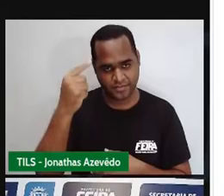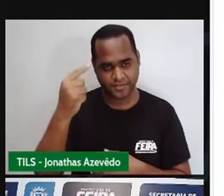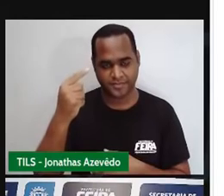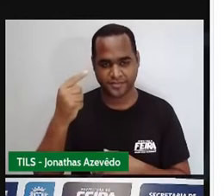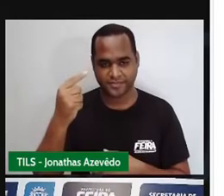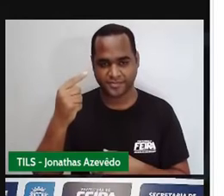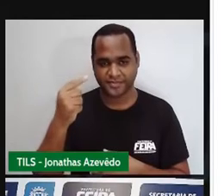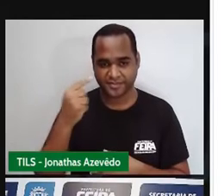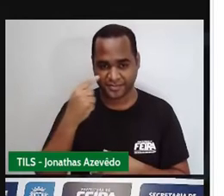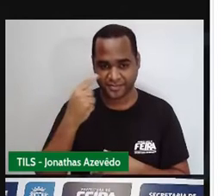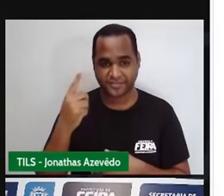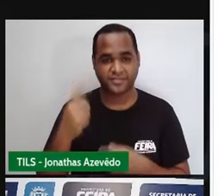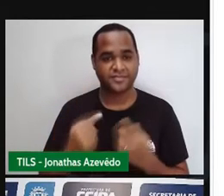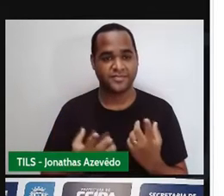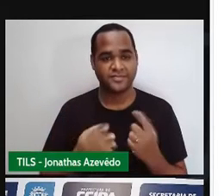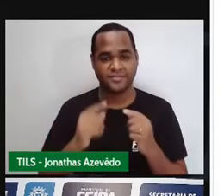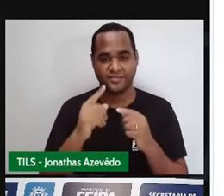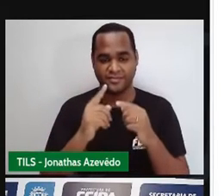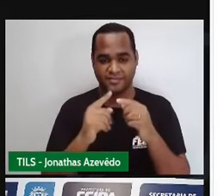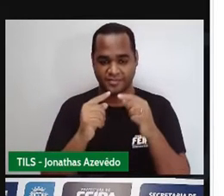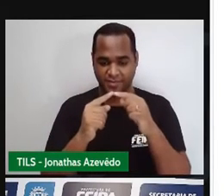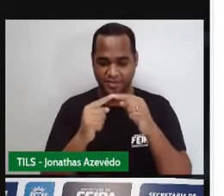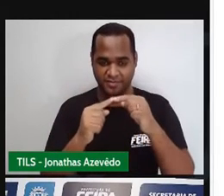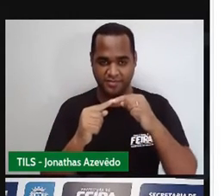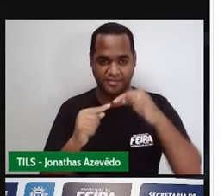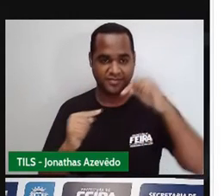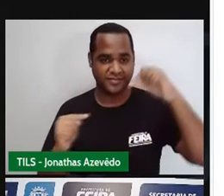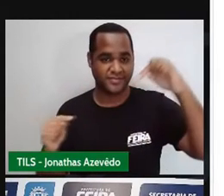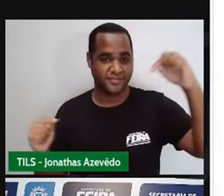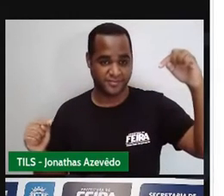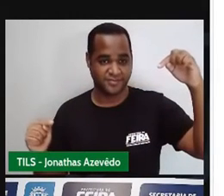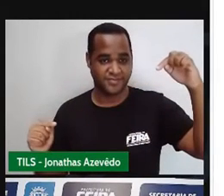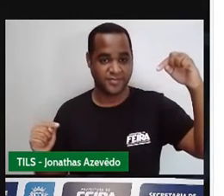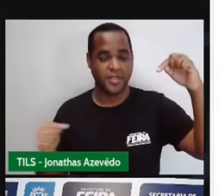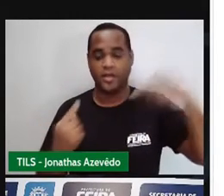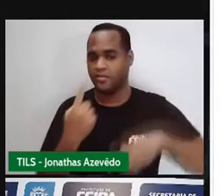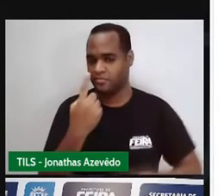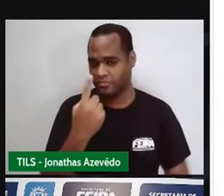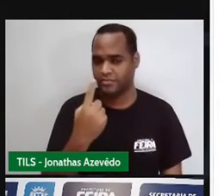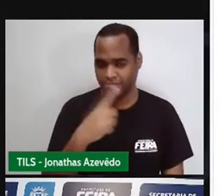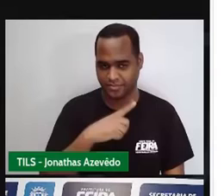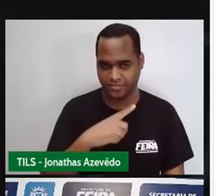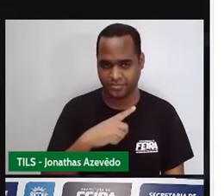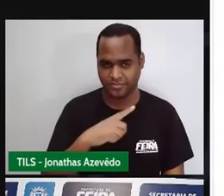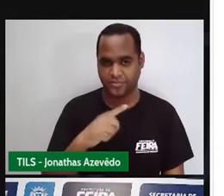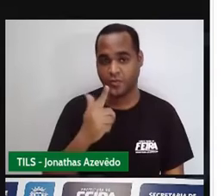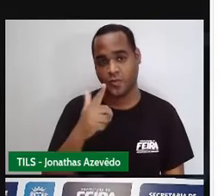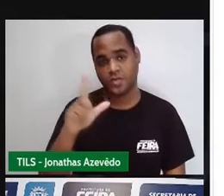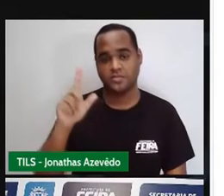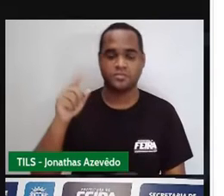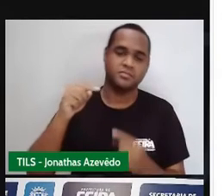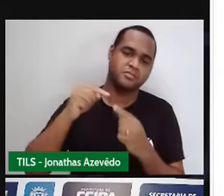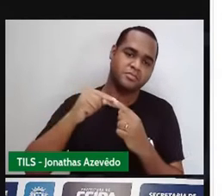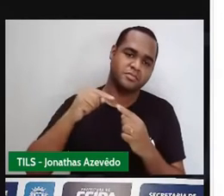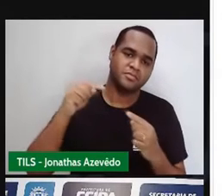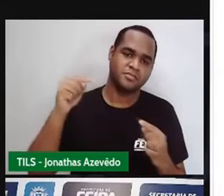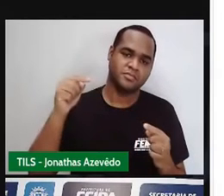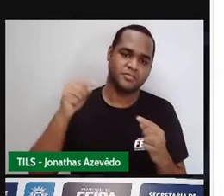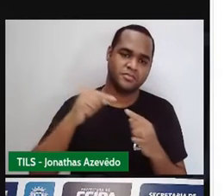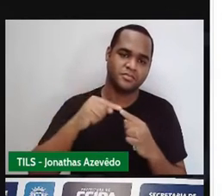essa, né? Essa é uma diagonal, tá? Ou